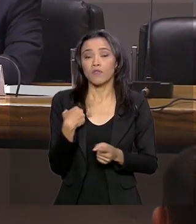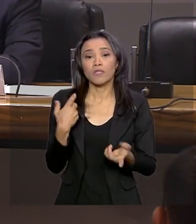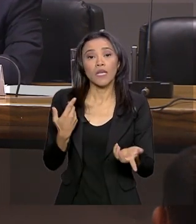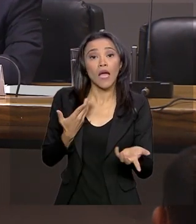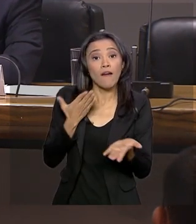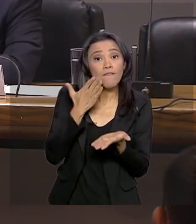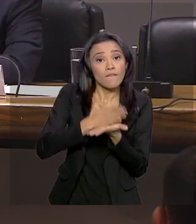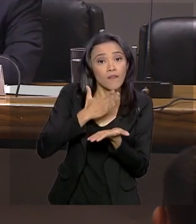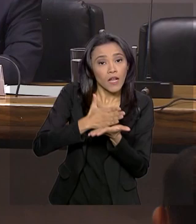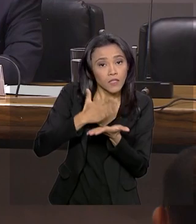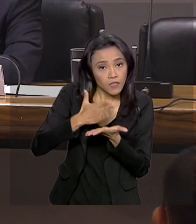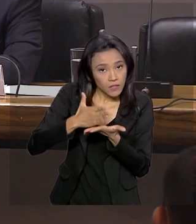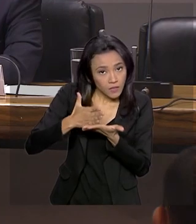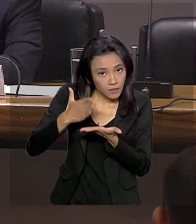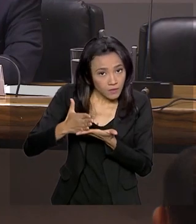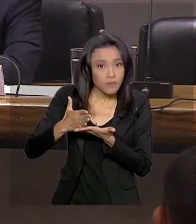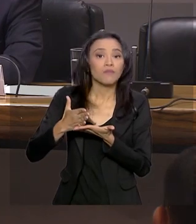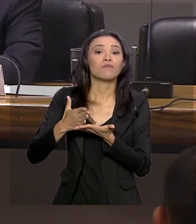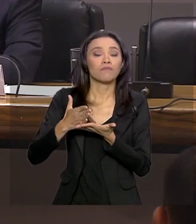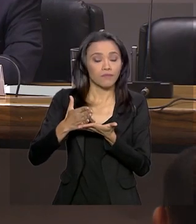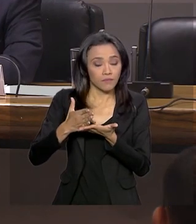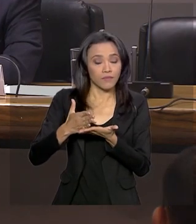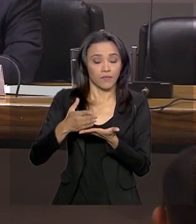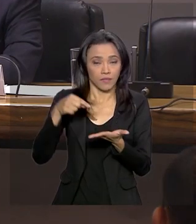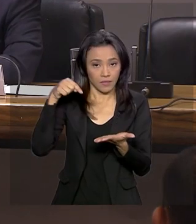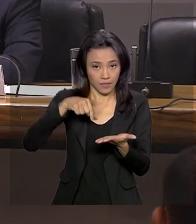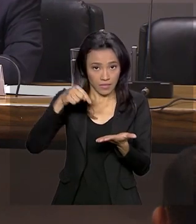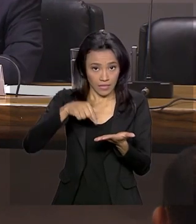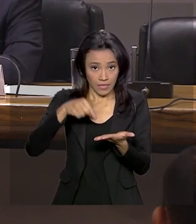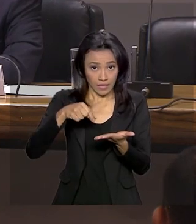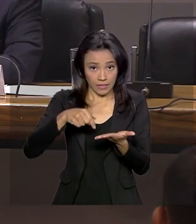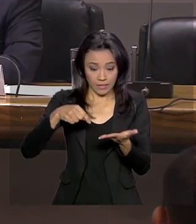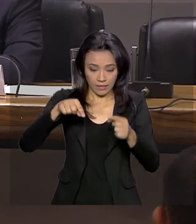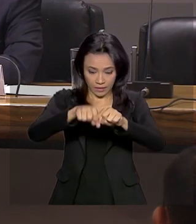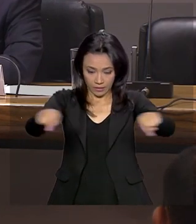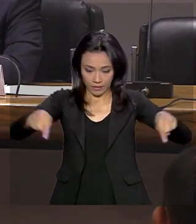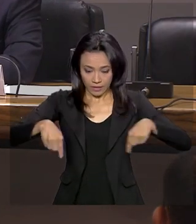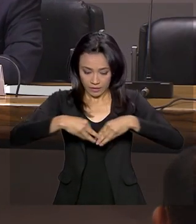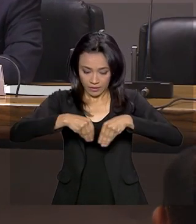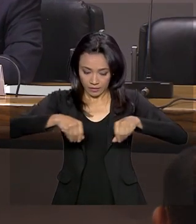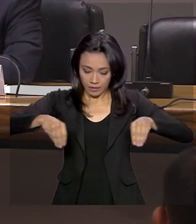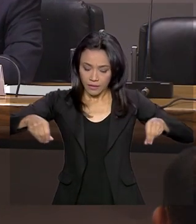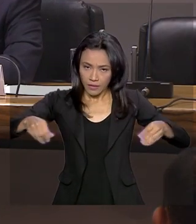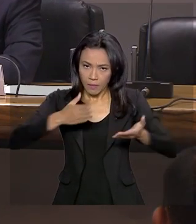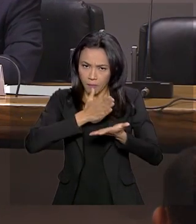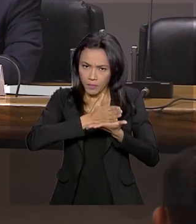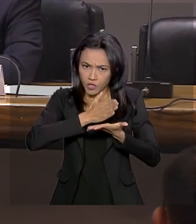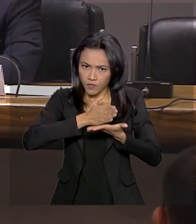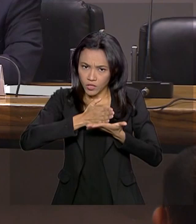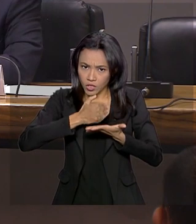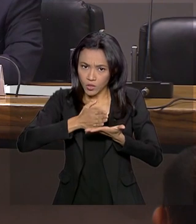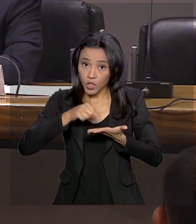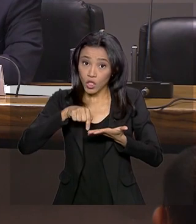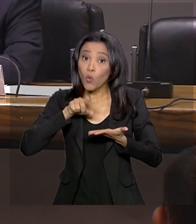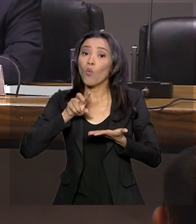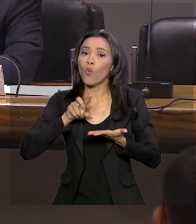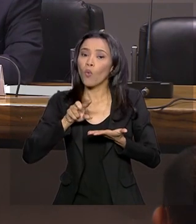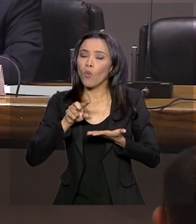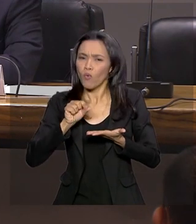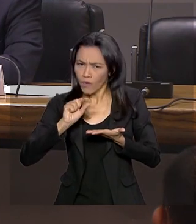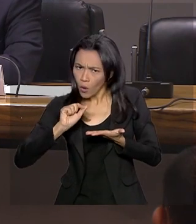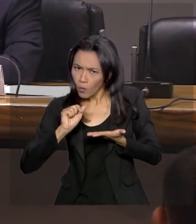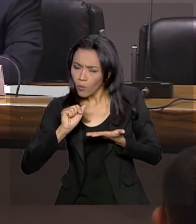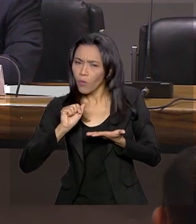fracionaria, particionaria esse imóvel em pedaços de tal forma que um valor mais